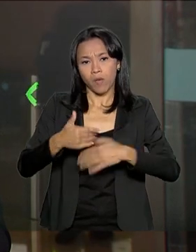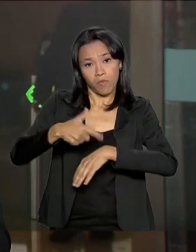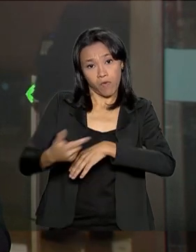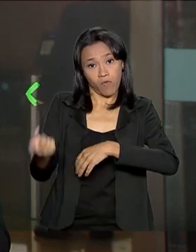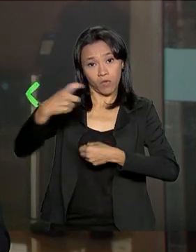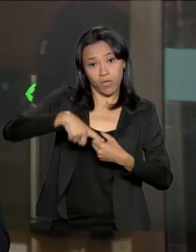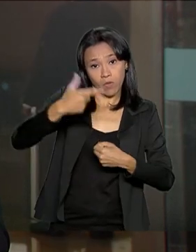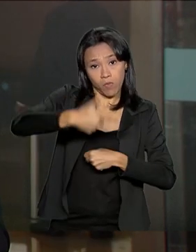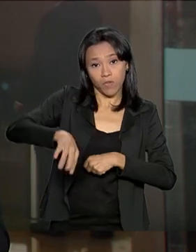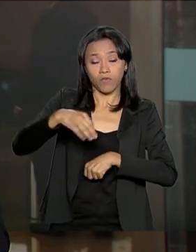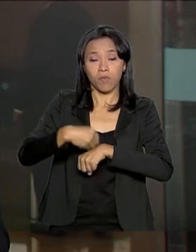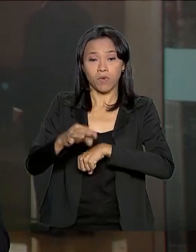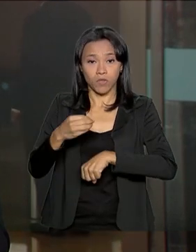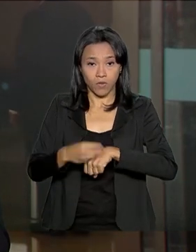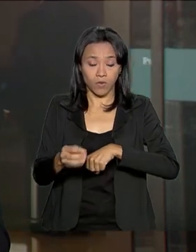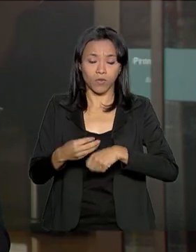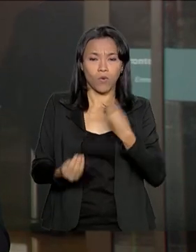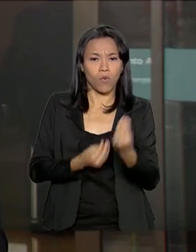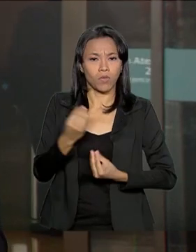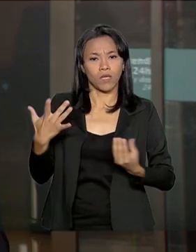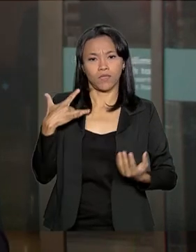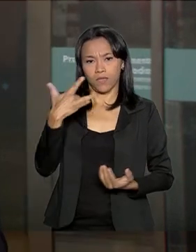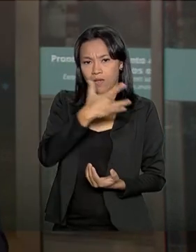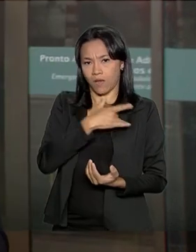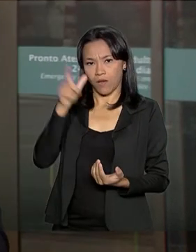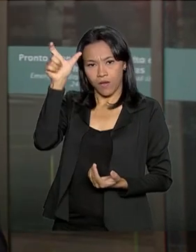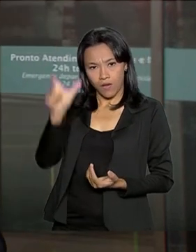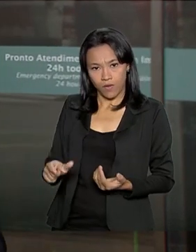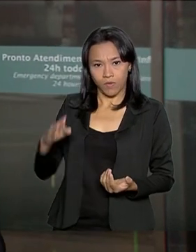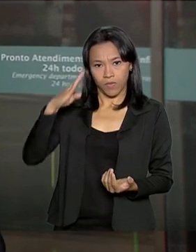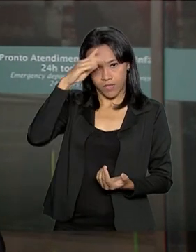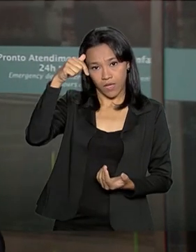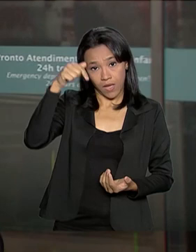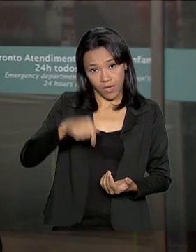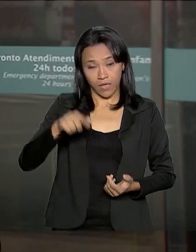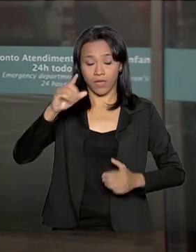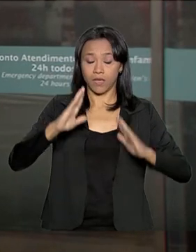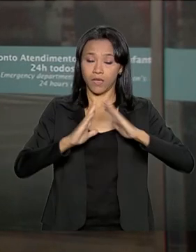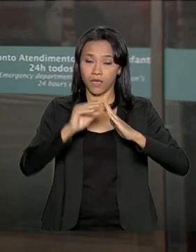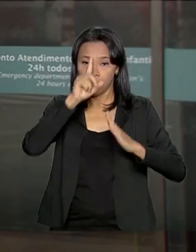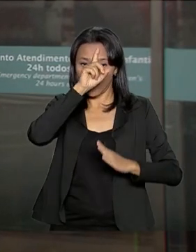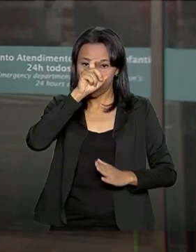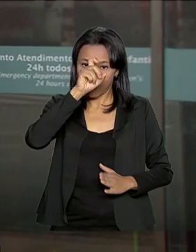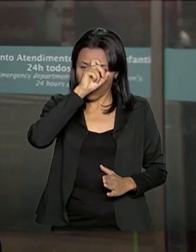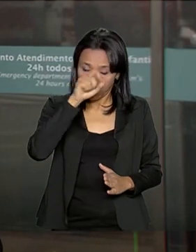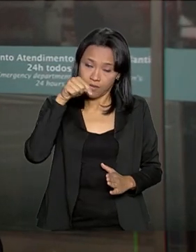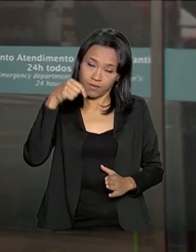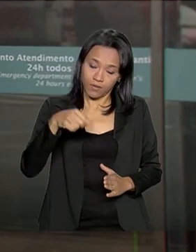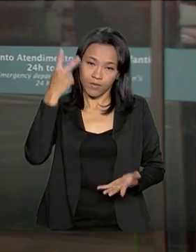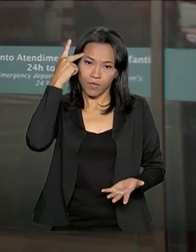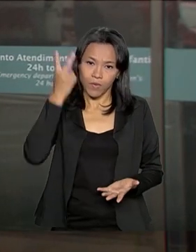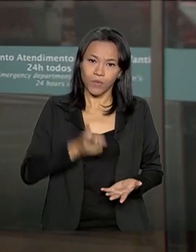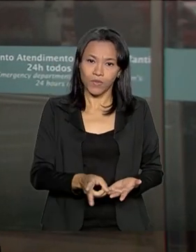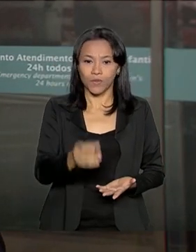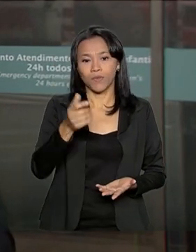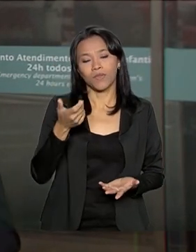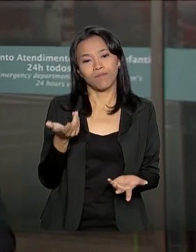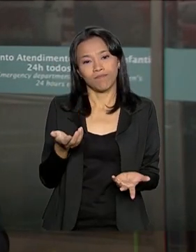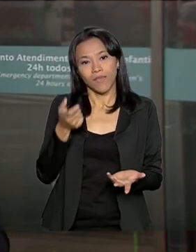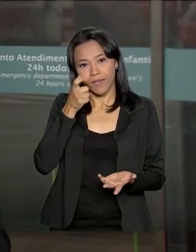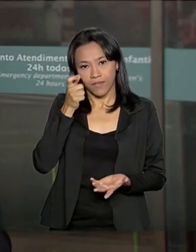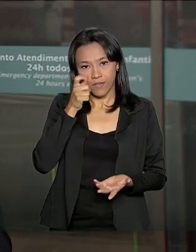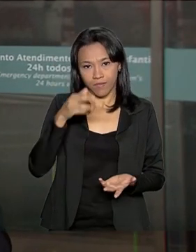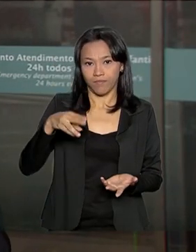informações do Estado de Saúde do presidente da República, Jair Bolsonaro, aqui no Hospital Albert Einstein, na Zona Sul da capital paulista. Continue acompanhando